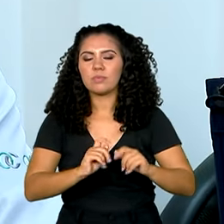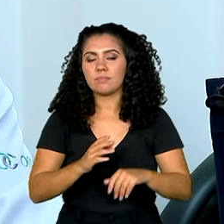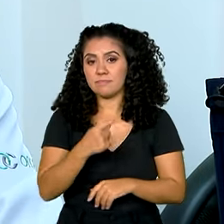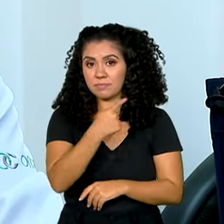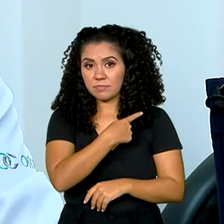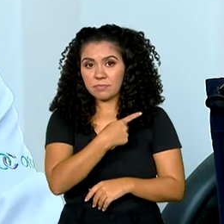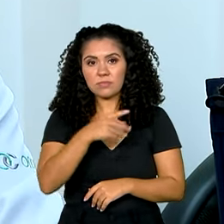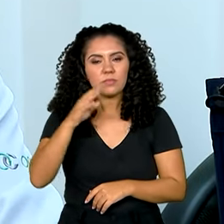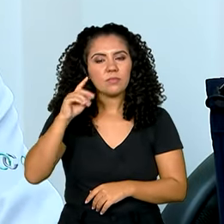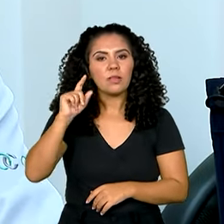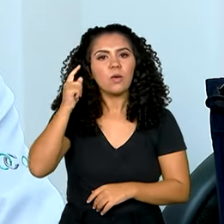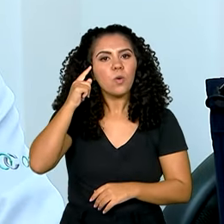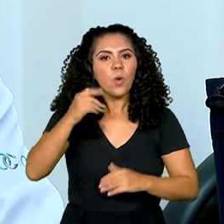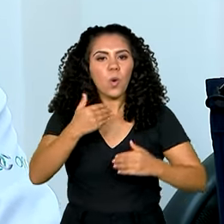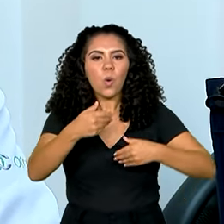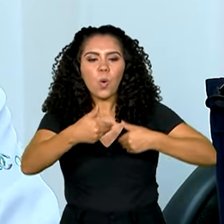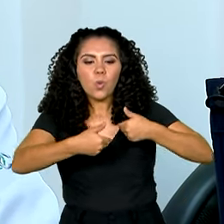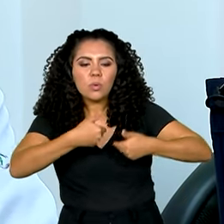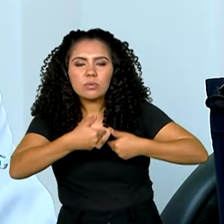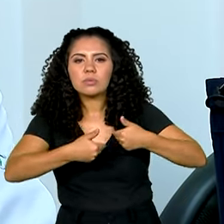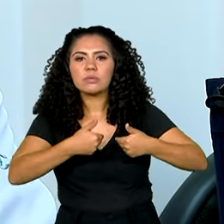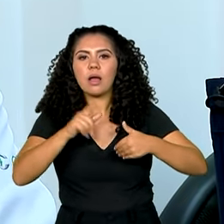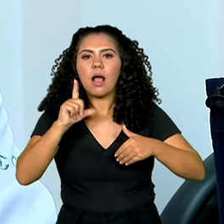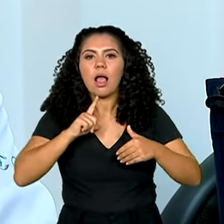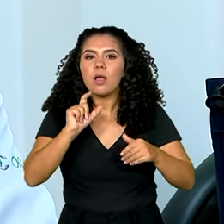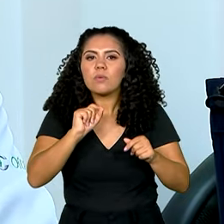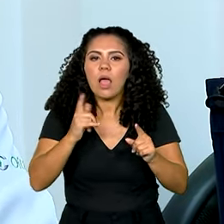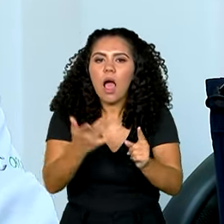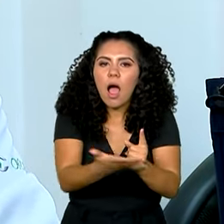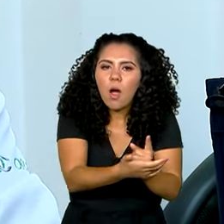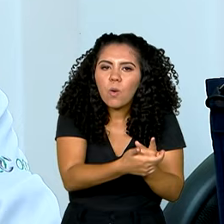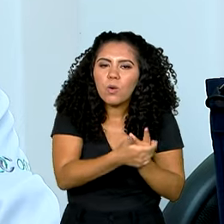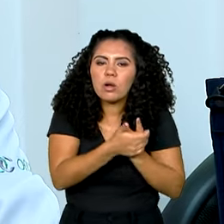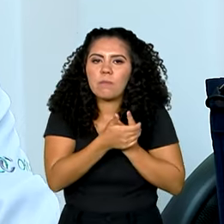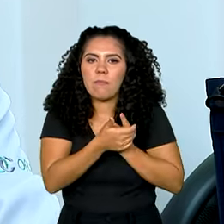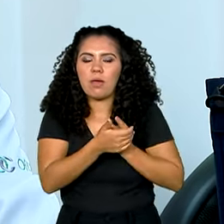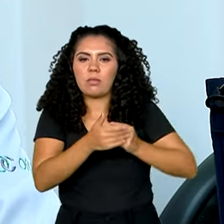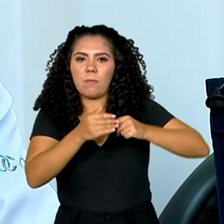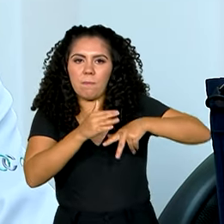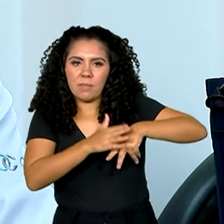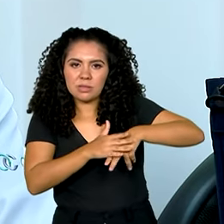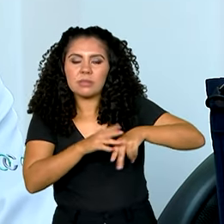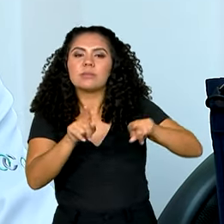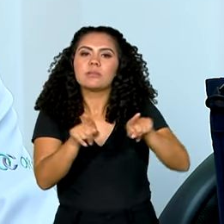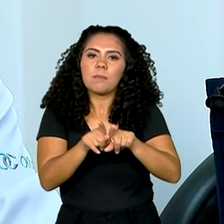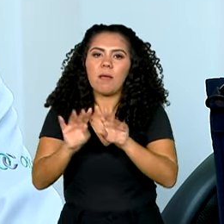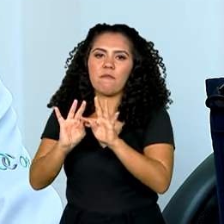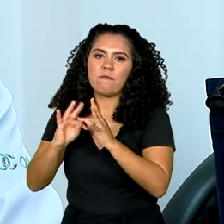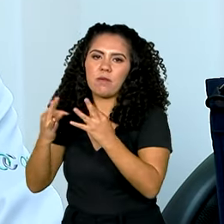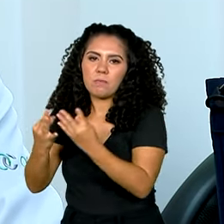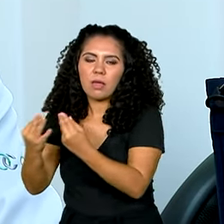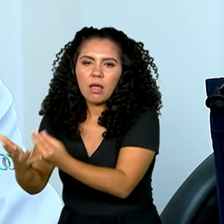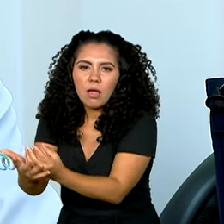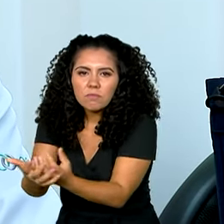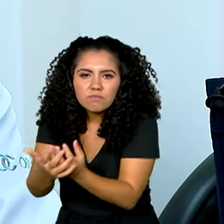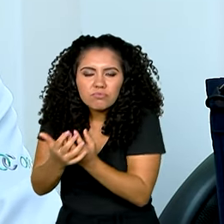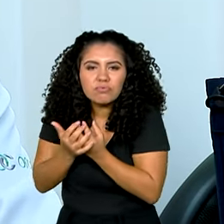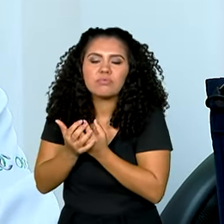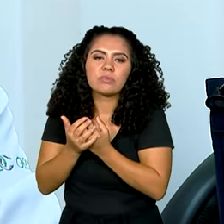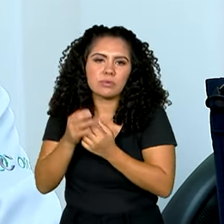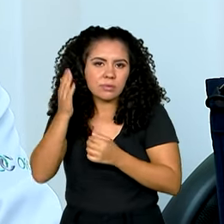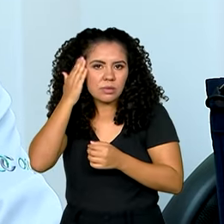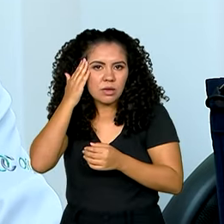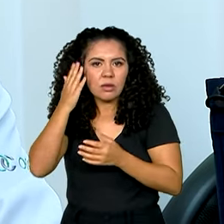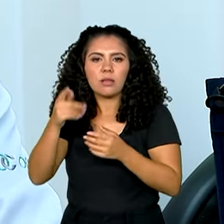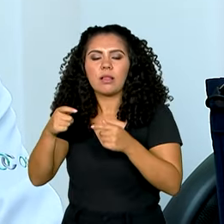Os cuidados paliativos, ele é o acolhimento não só do paciente, mas da família também. Então, geralmente, as equipes de cuidados paliativos, você